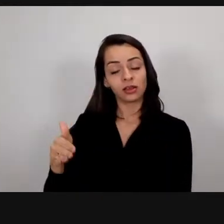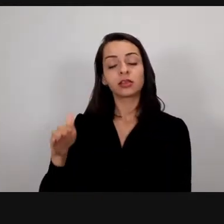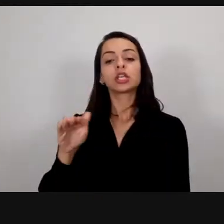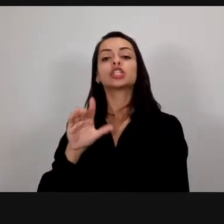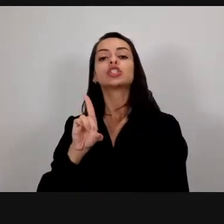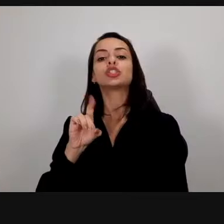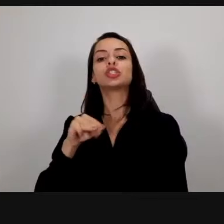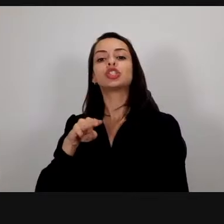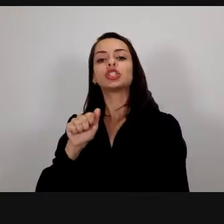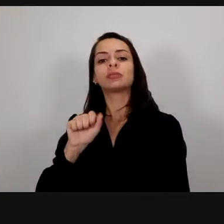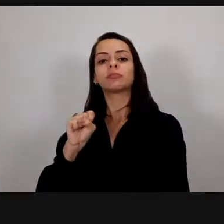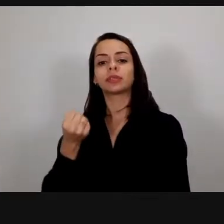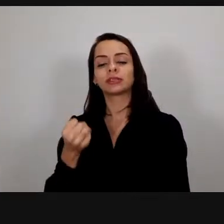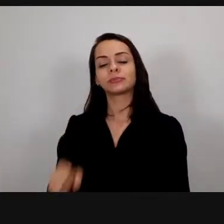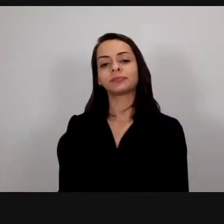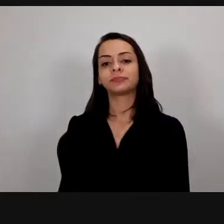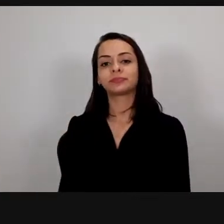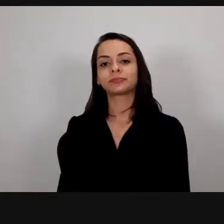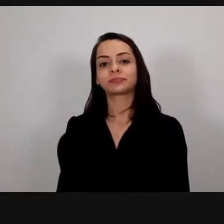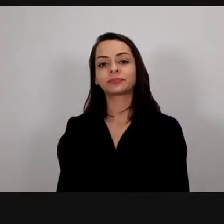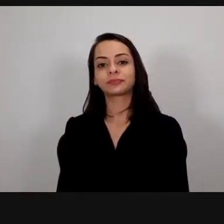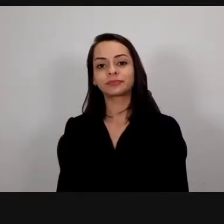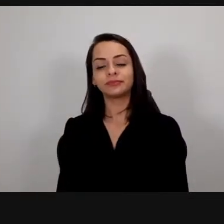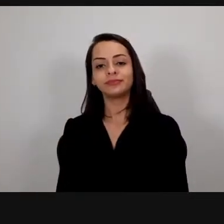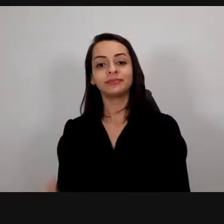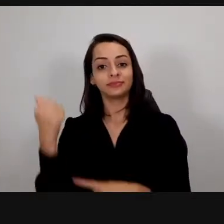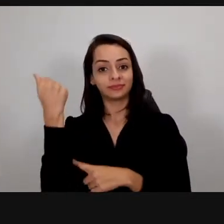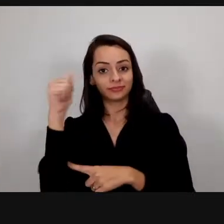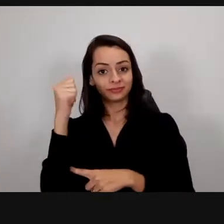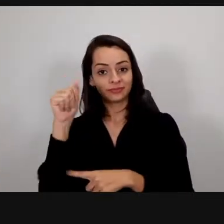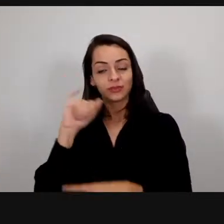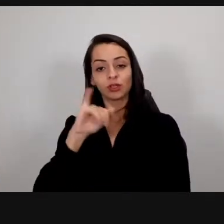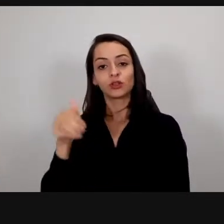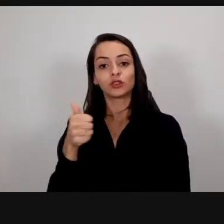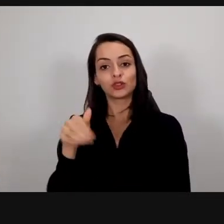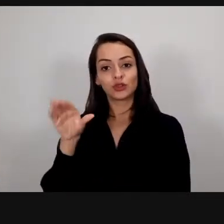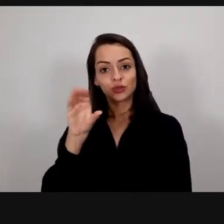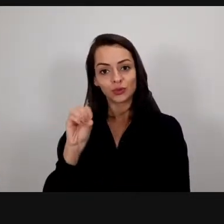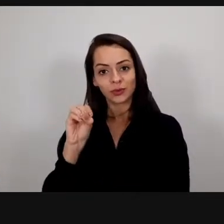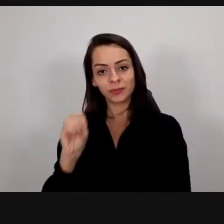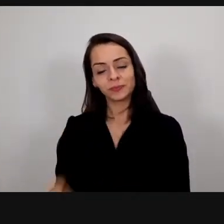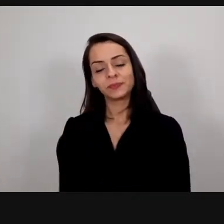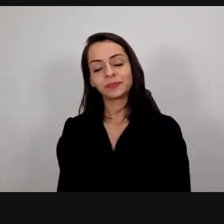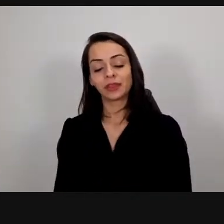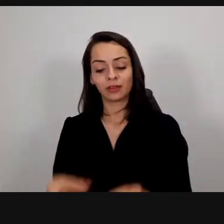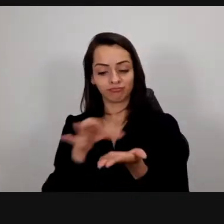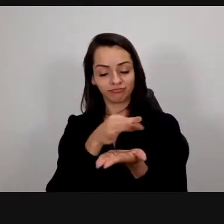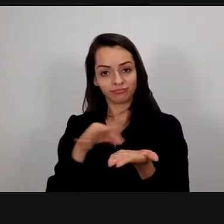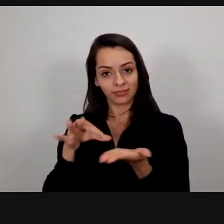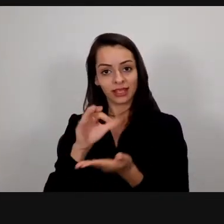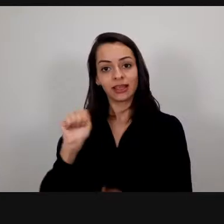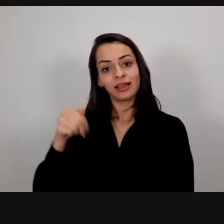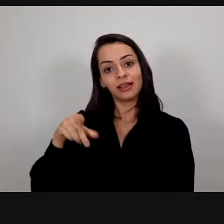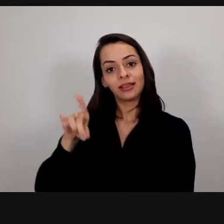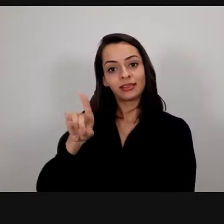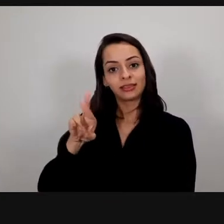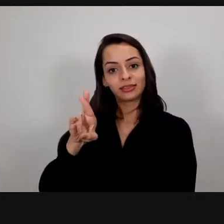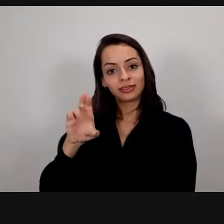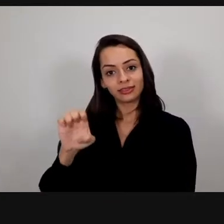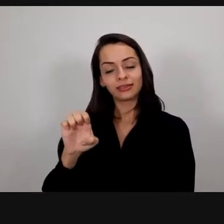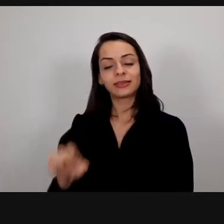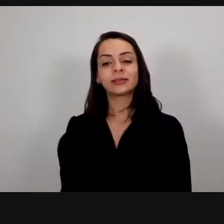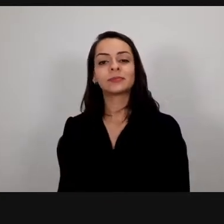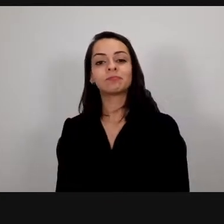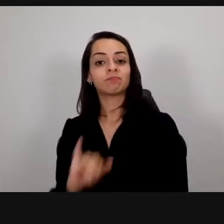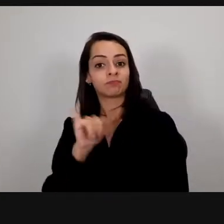Ronivaldo Mendes Araçuaí João Jacinto Diamantina André Aristóteles Januária Daniel